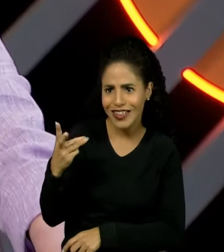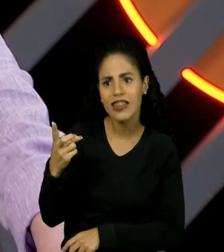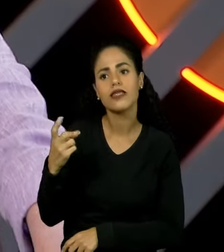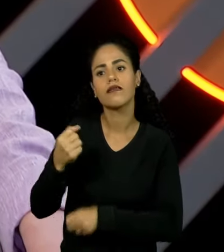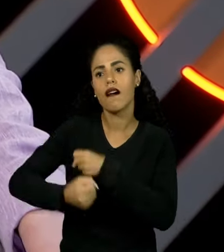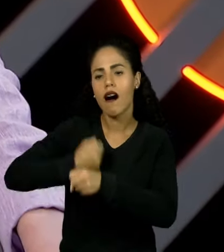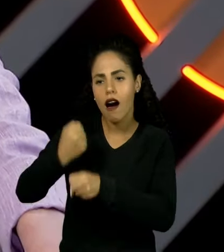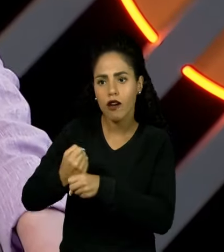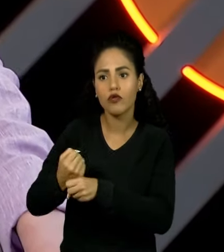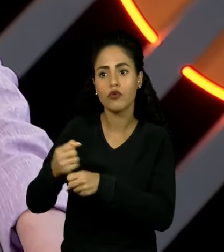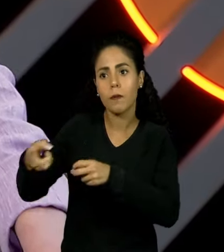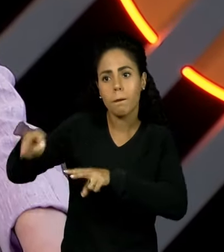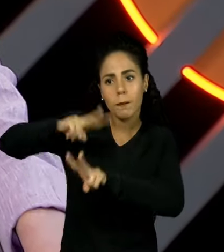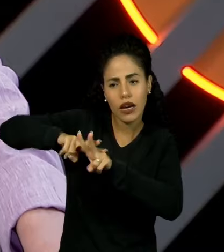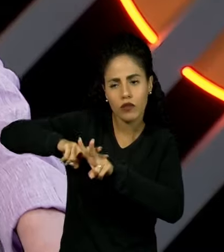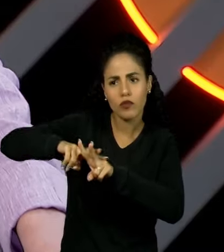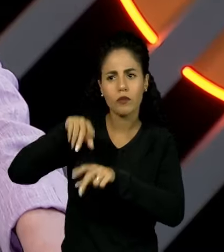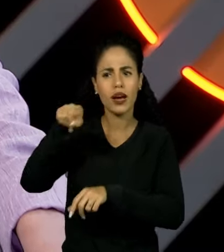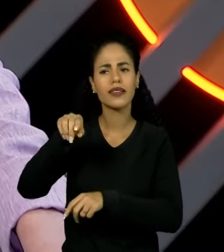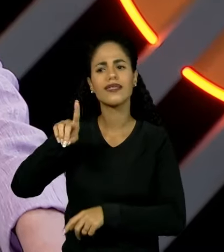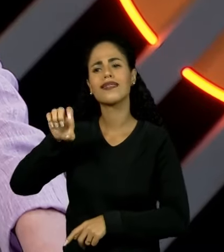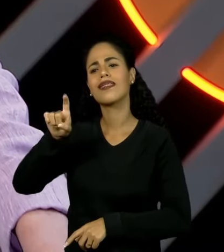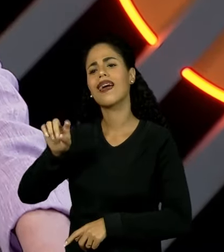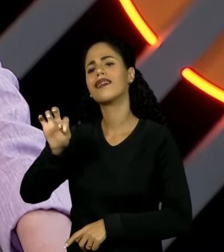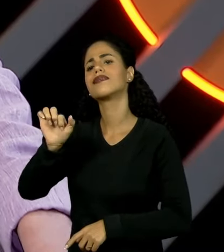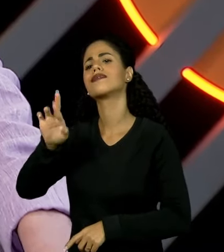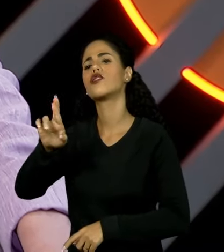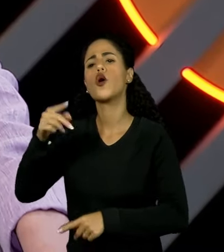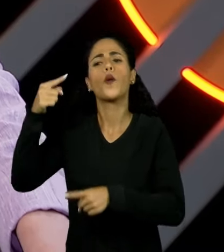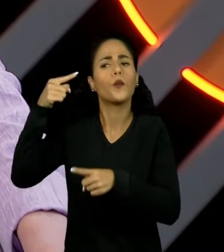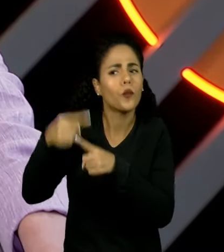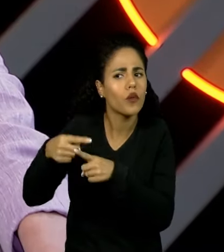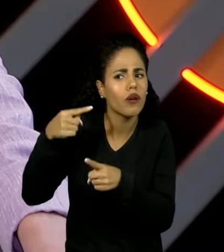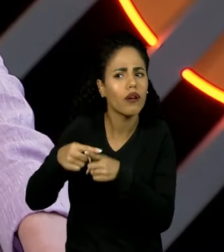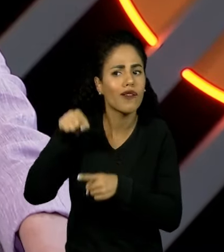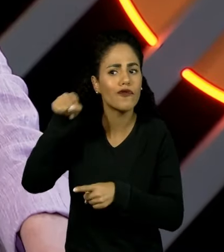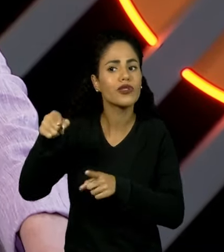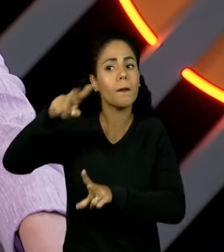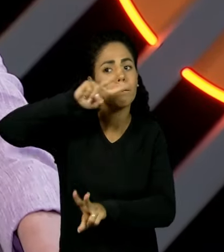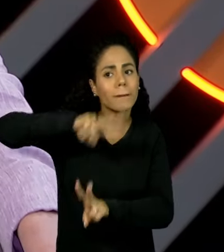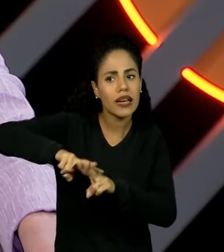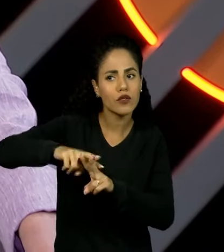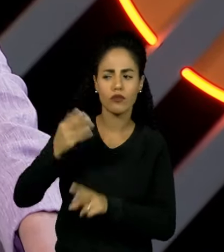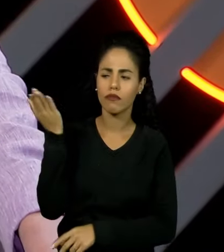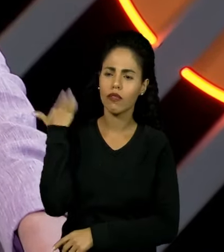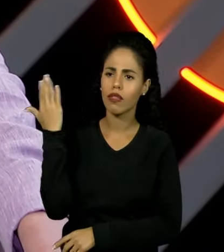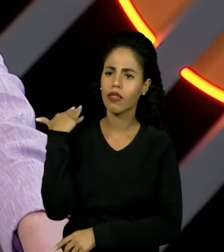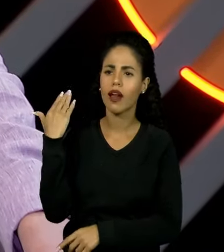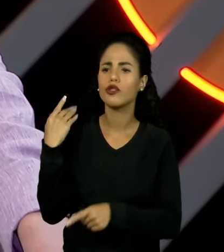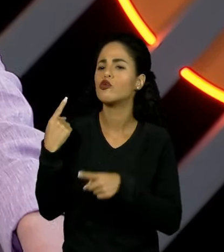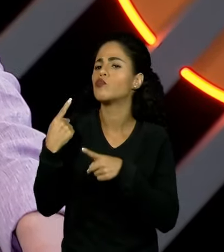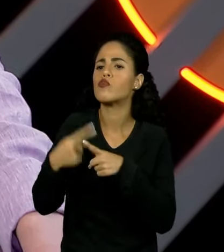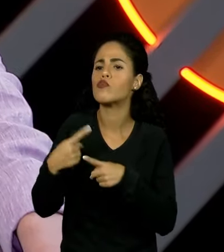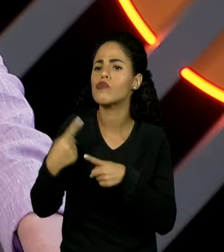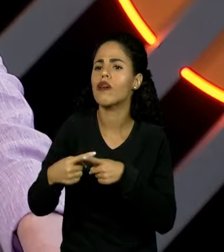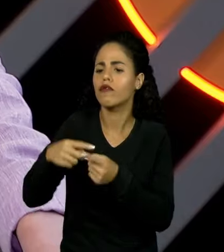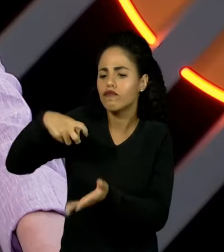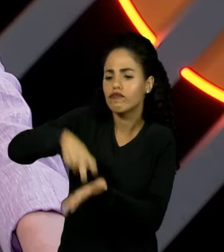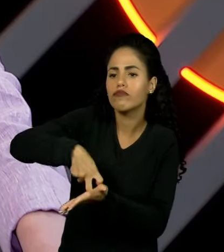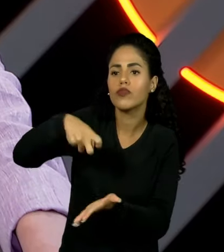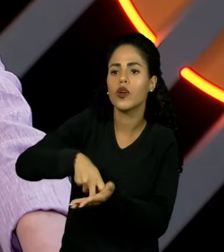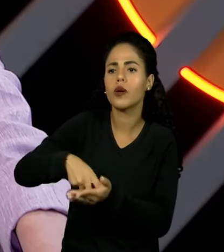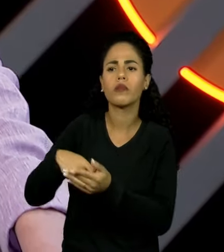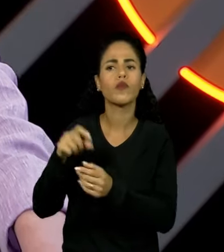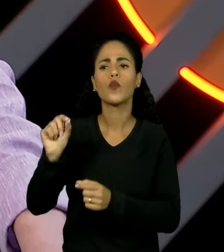eu disse há pouco. Dexter, qual foi o motivo da sua prisão, da sua condenação,